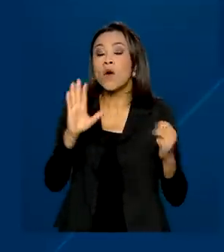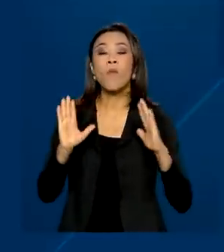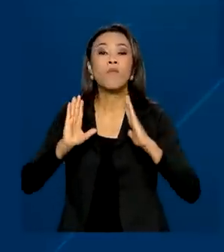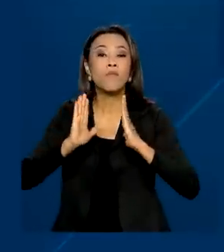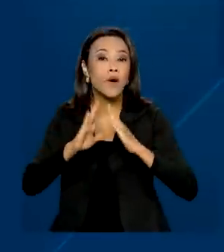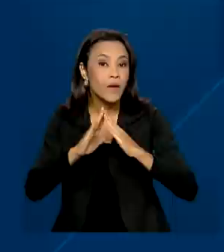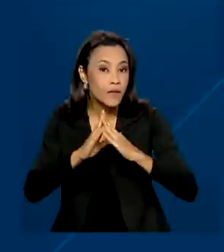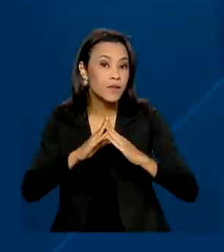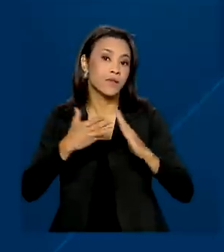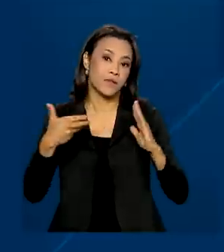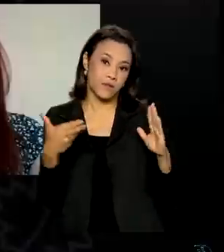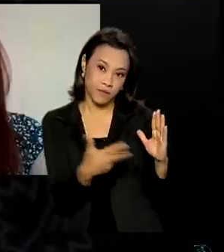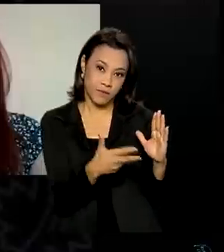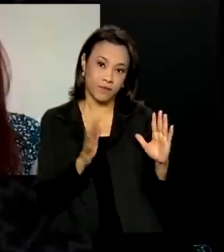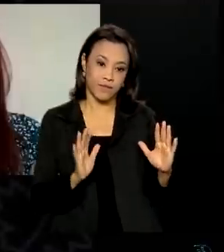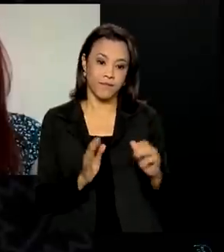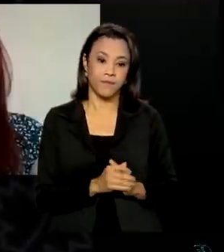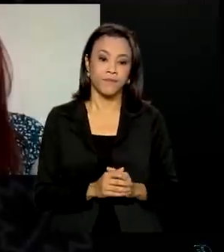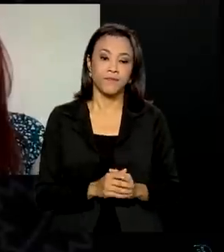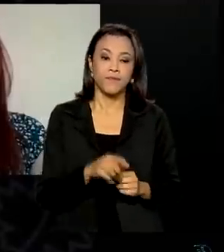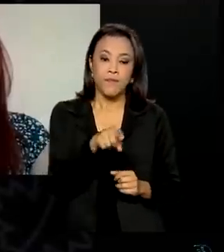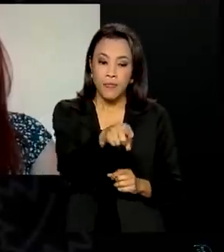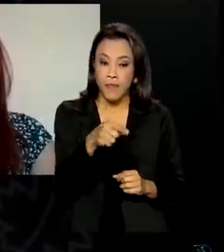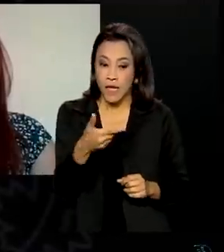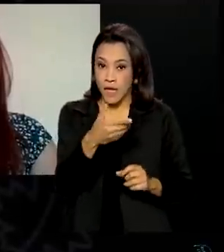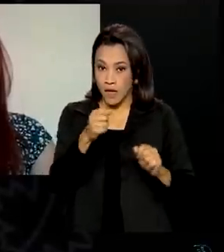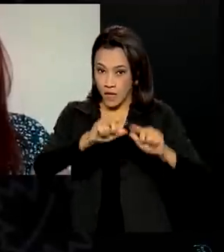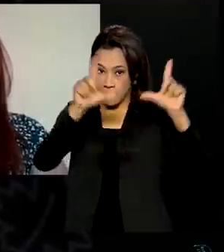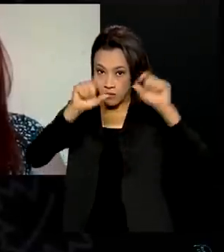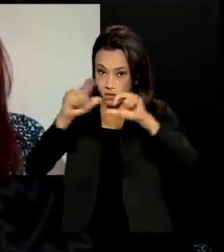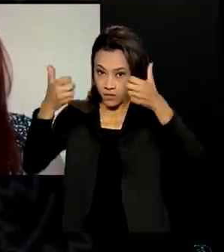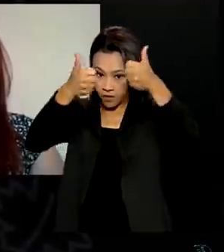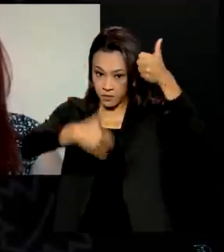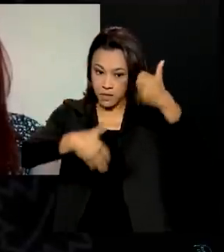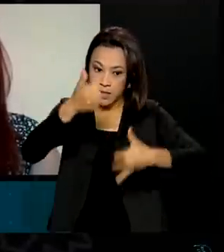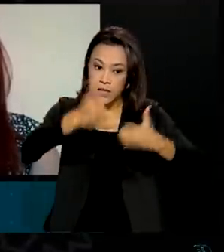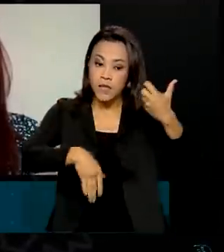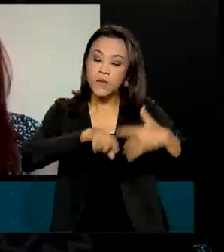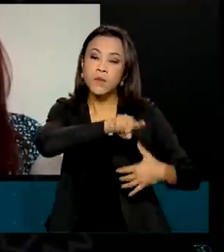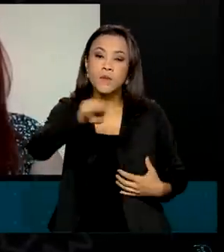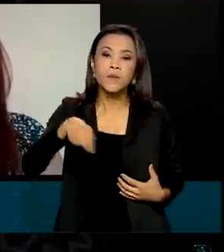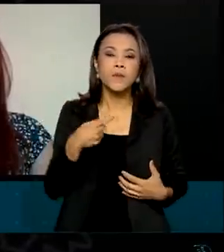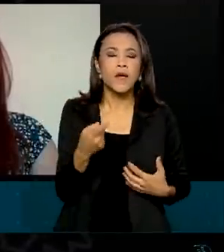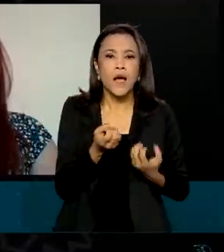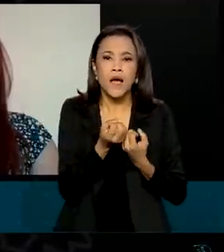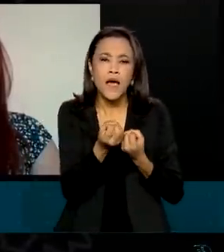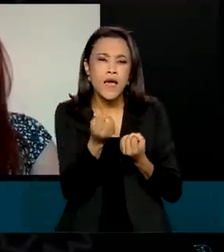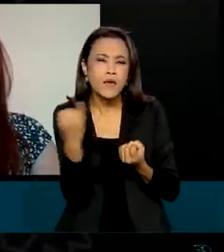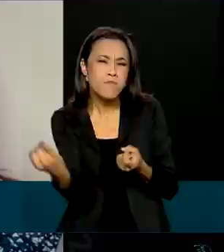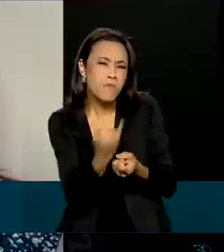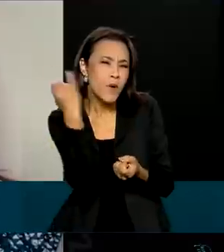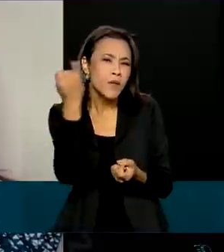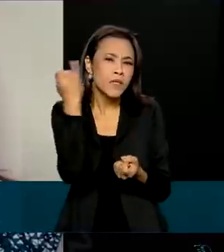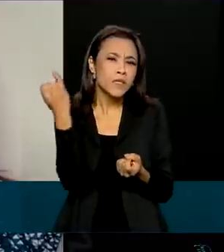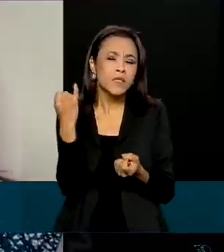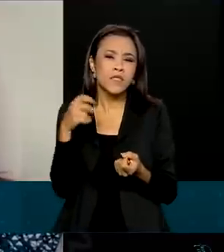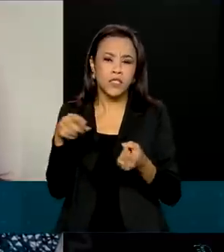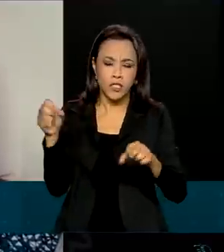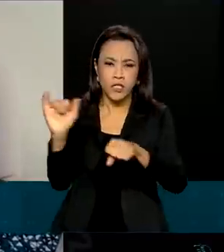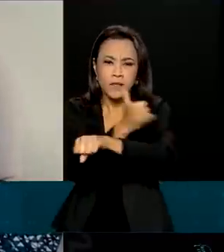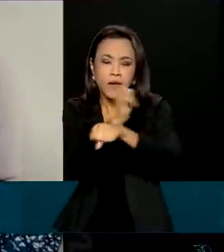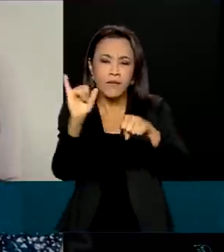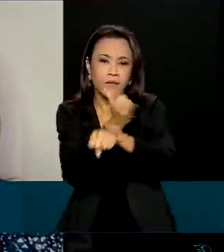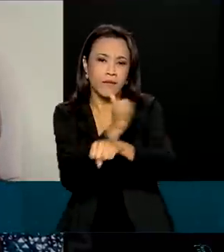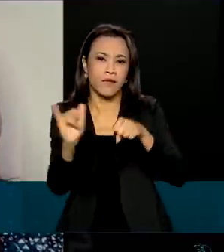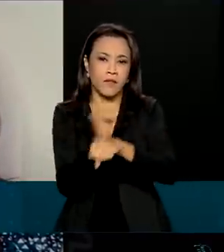o processo de refúgio. Segundo o Conari, os dados são uma importante ferramenta de transparência pública e